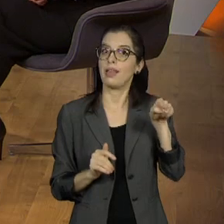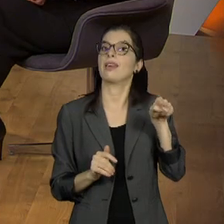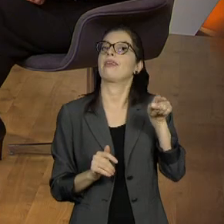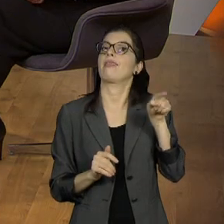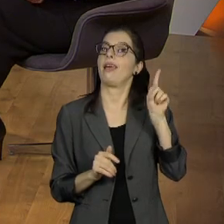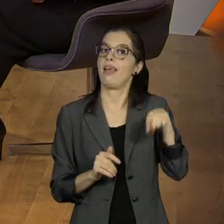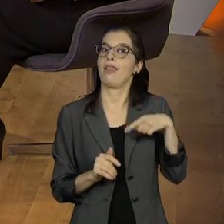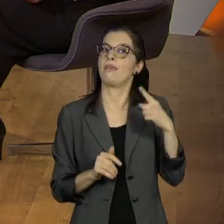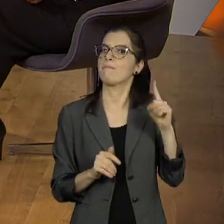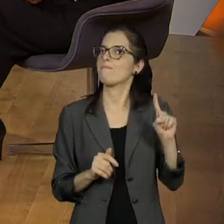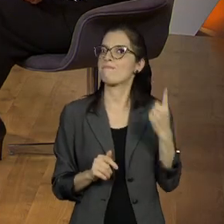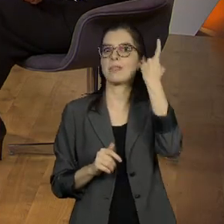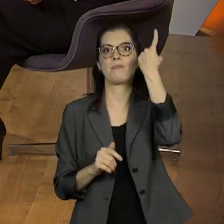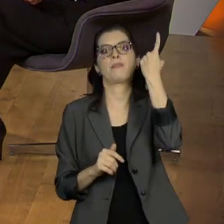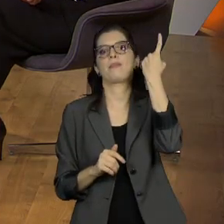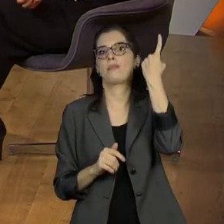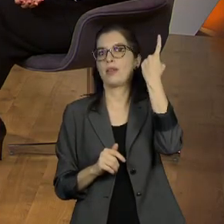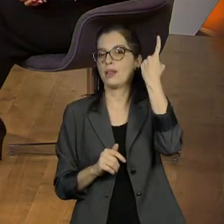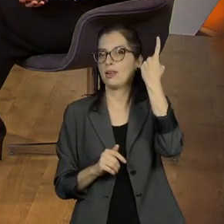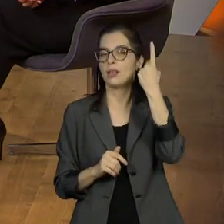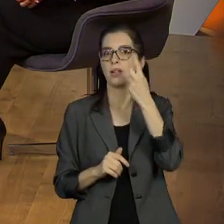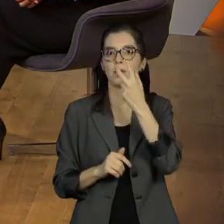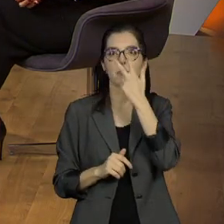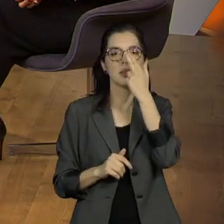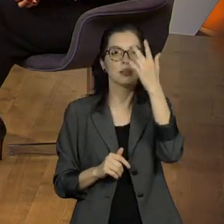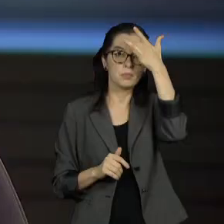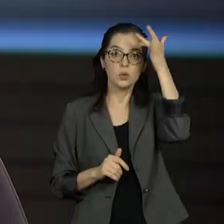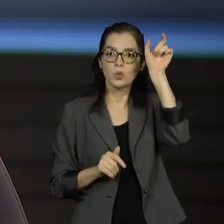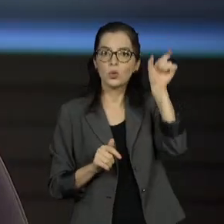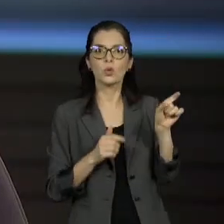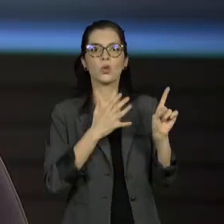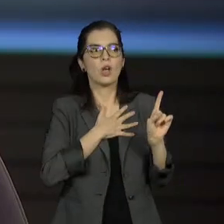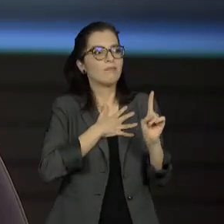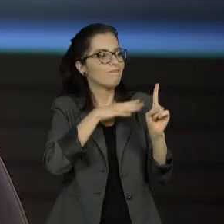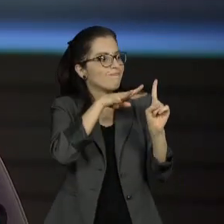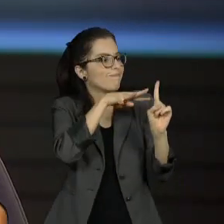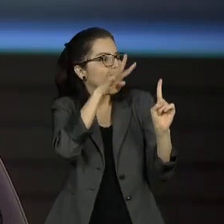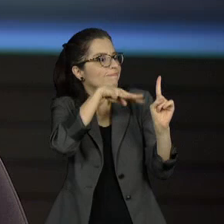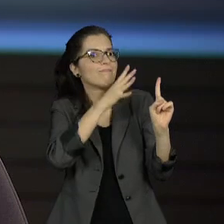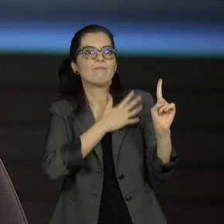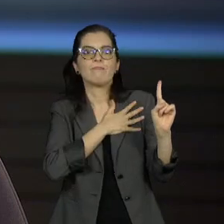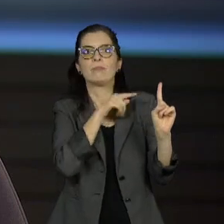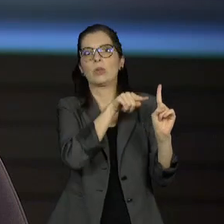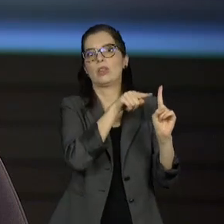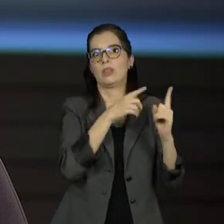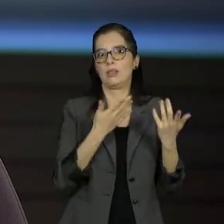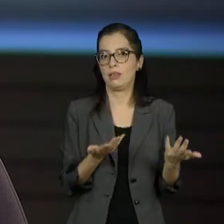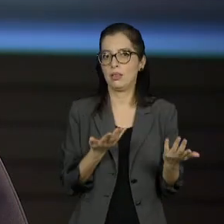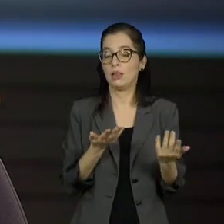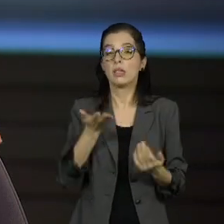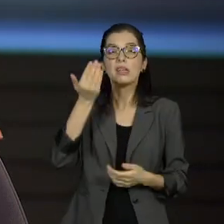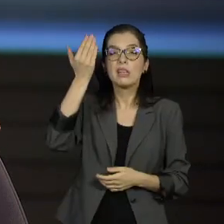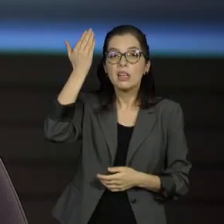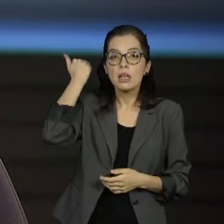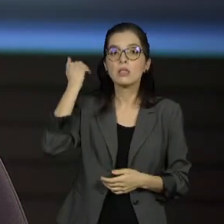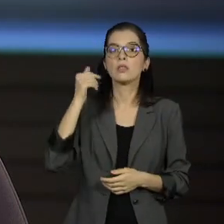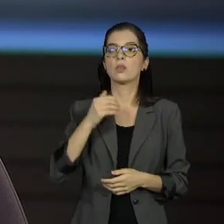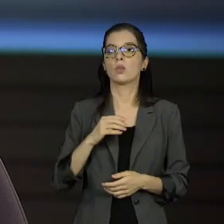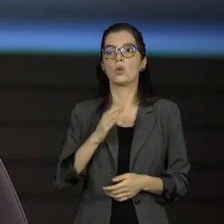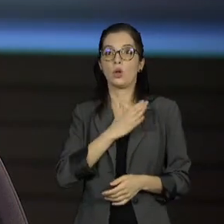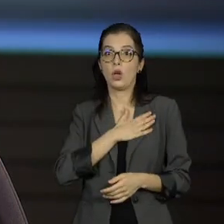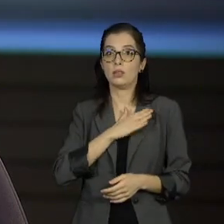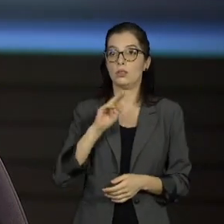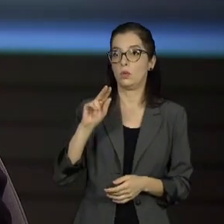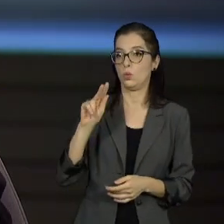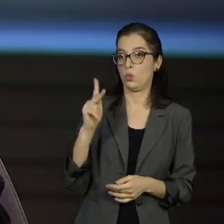direção do PT pernambucano, que é ocupada pelo senador Humberto Costa. Então, se for, é uma vitória